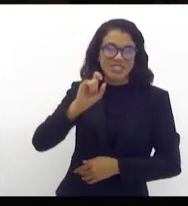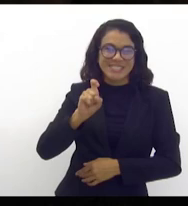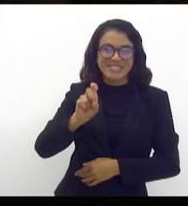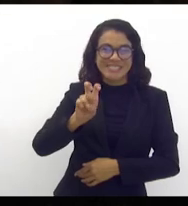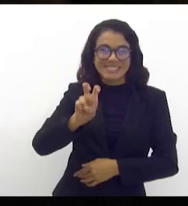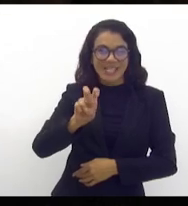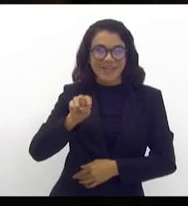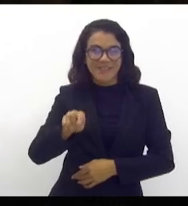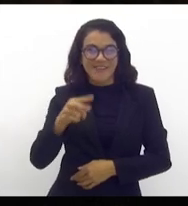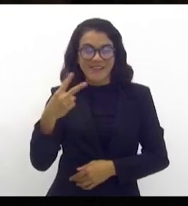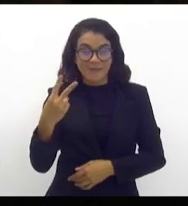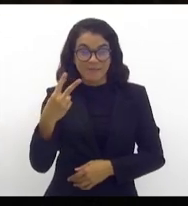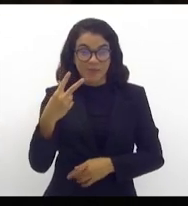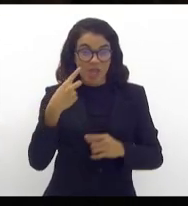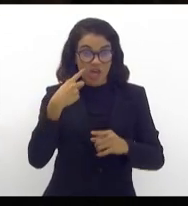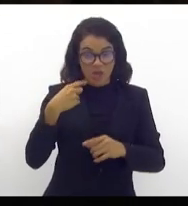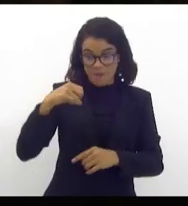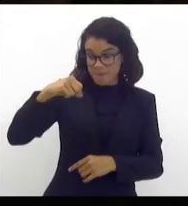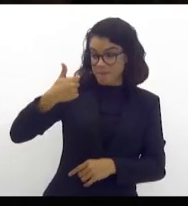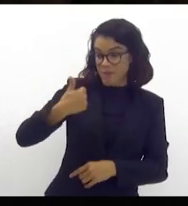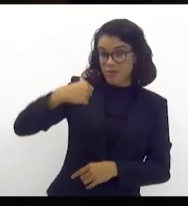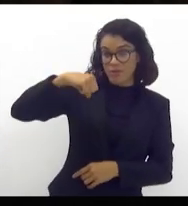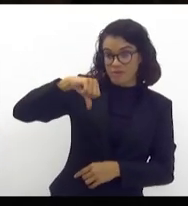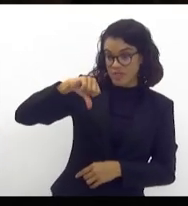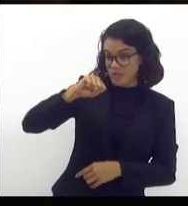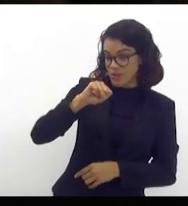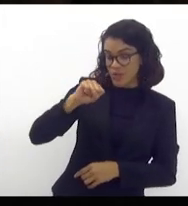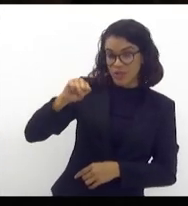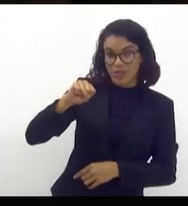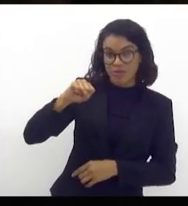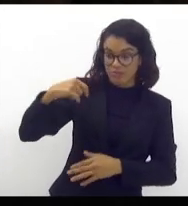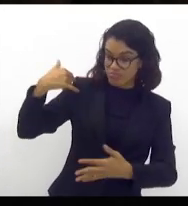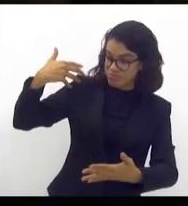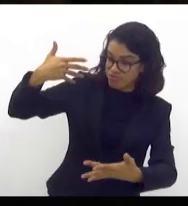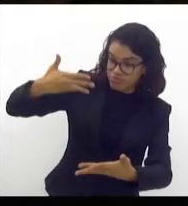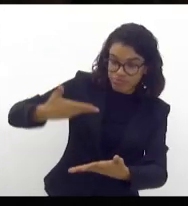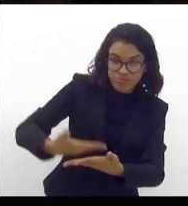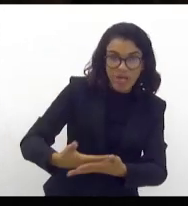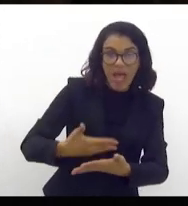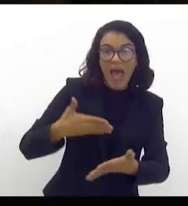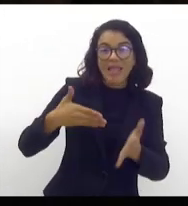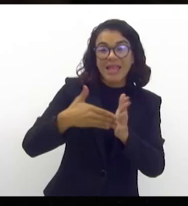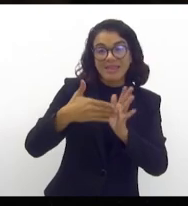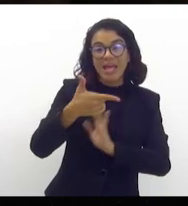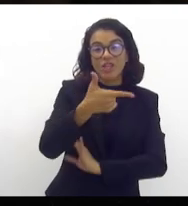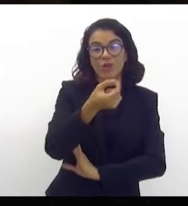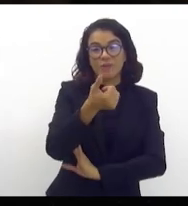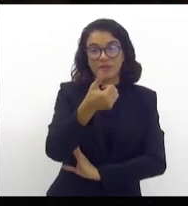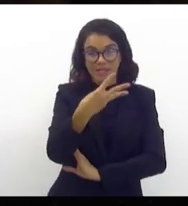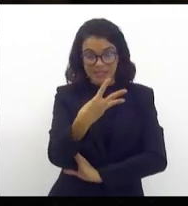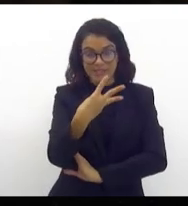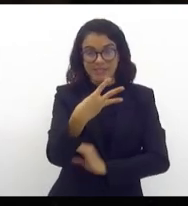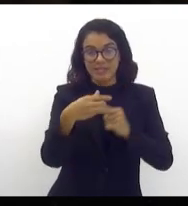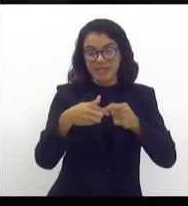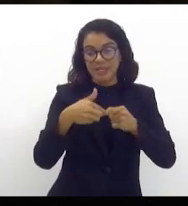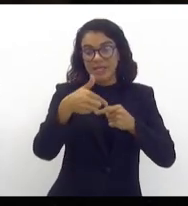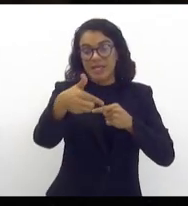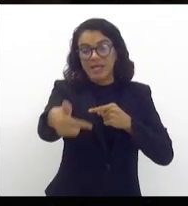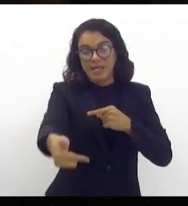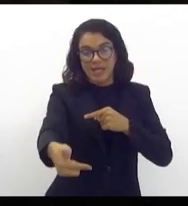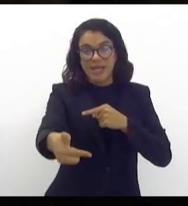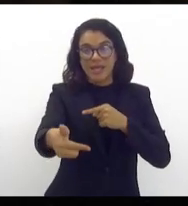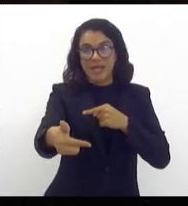De 1998, 1998 a 2013, era 6. De 2013 até o ano